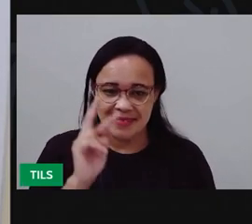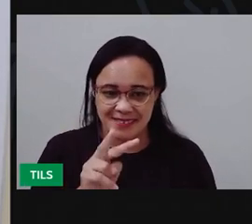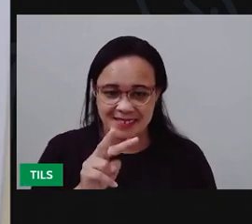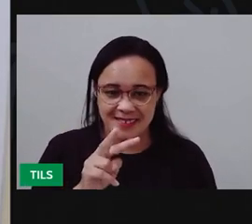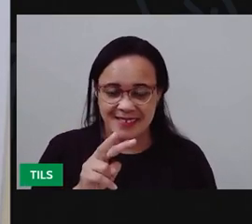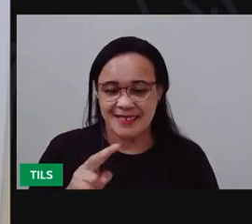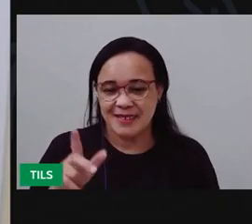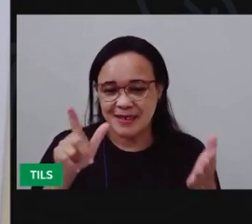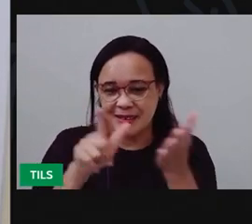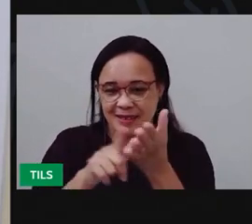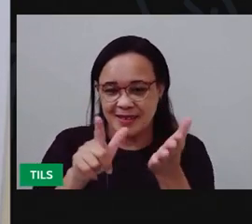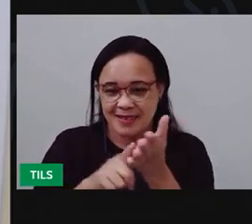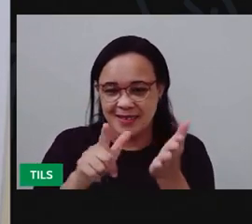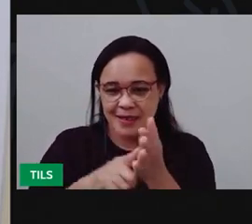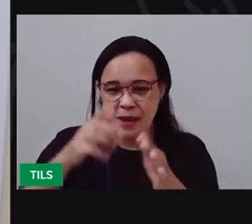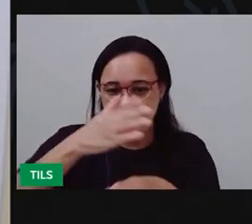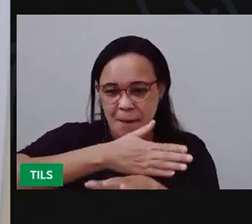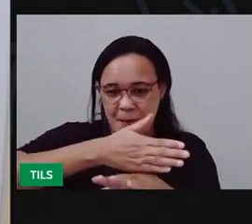Vou pegar...